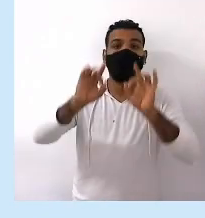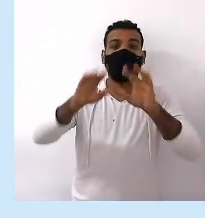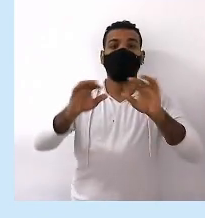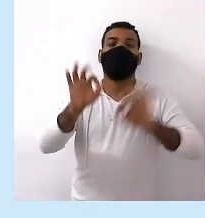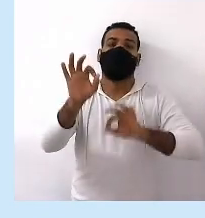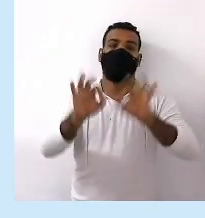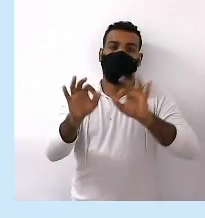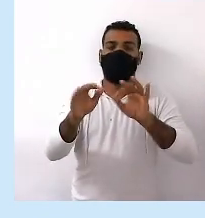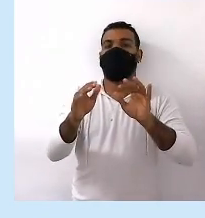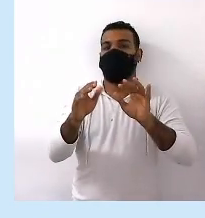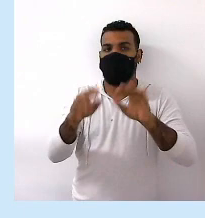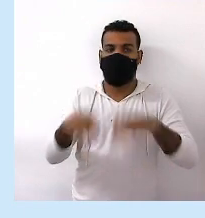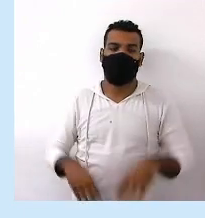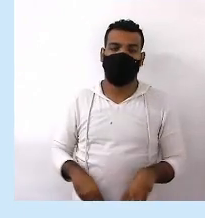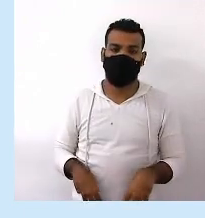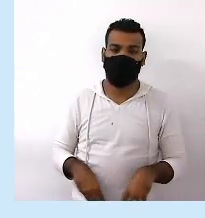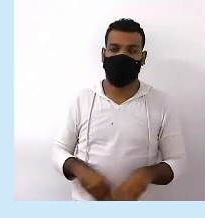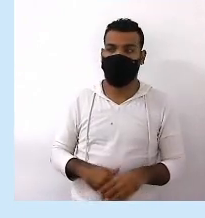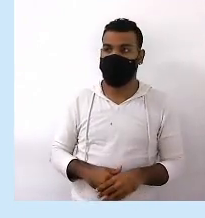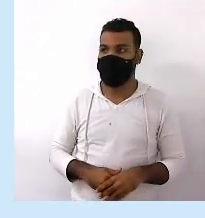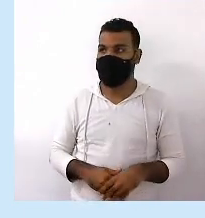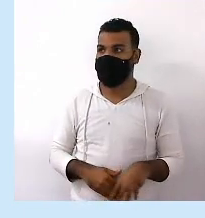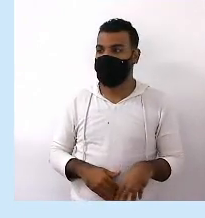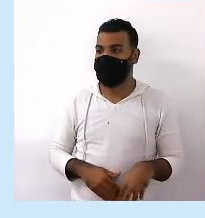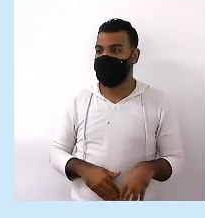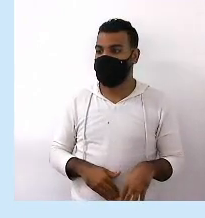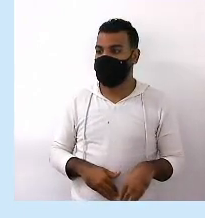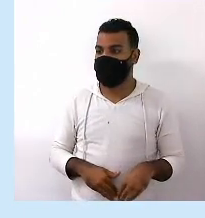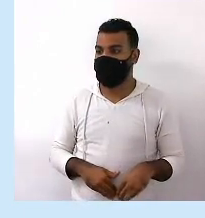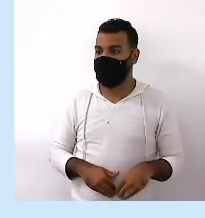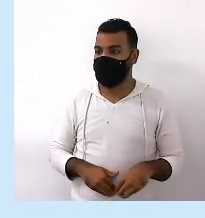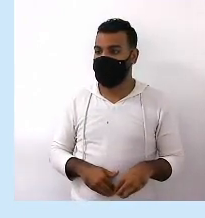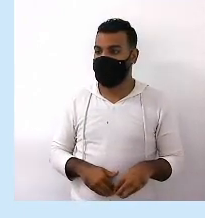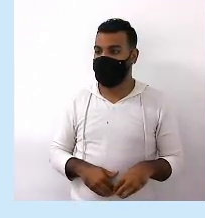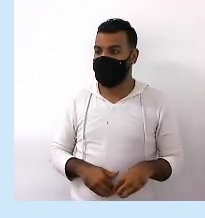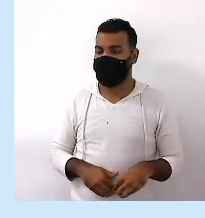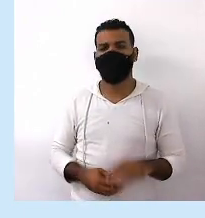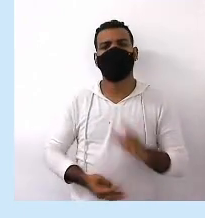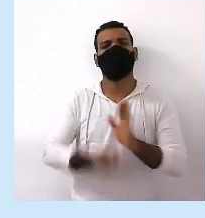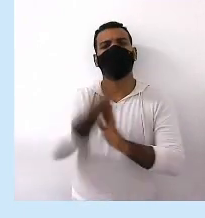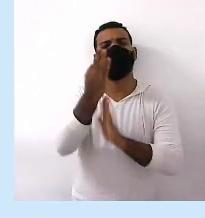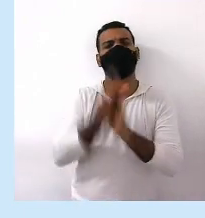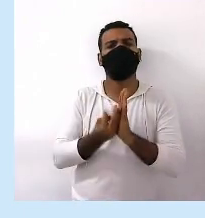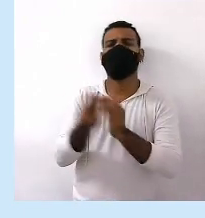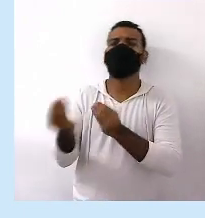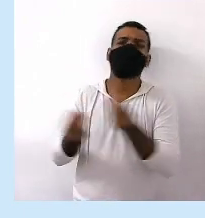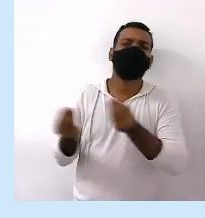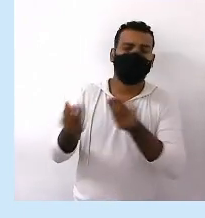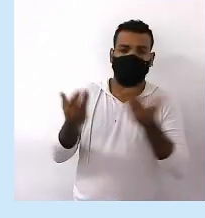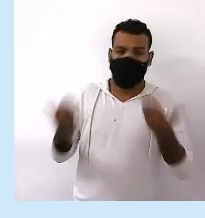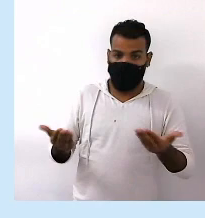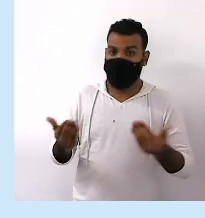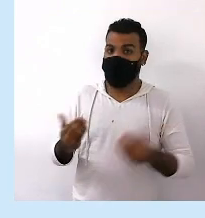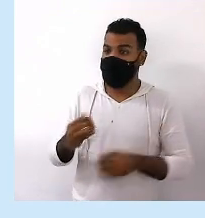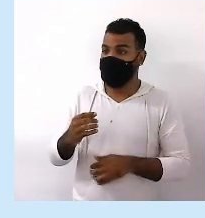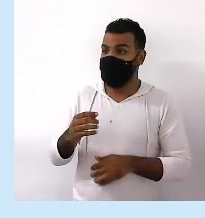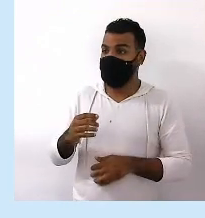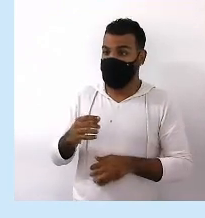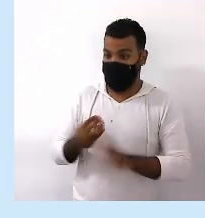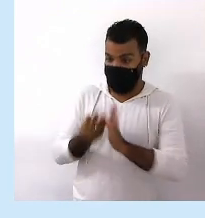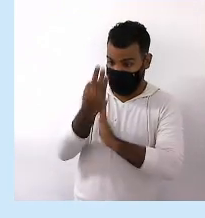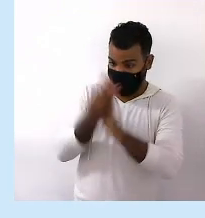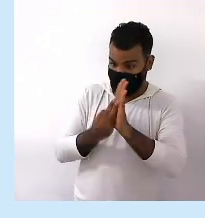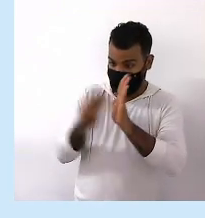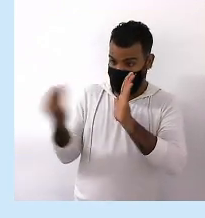Resistam tudo isso Tá bom? E como é a linguagem Desses textos? As linguagens A linguagem Desses